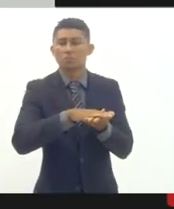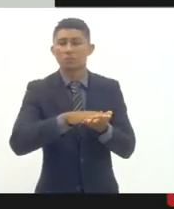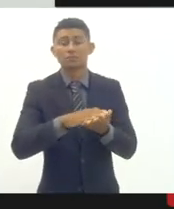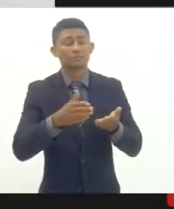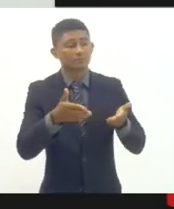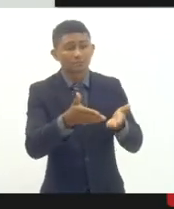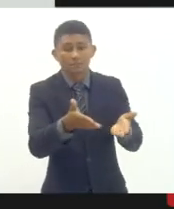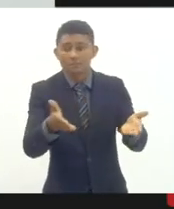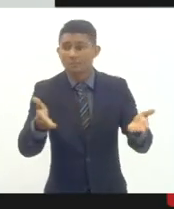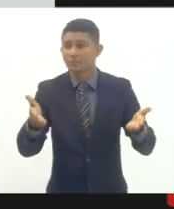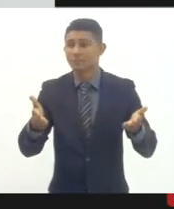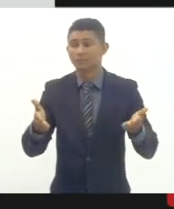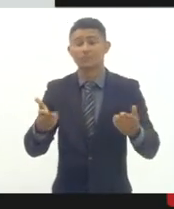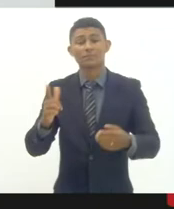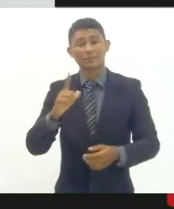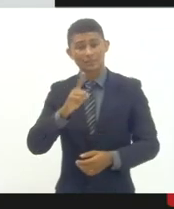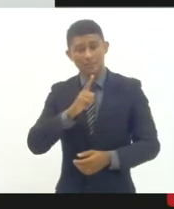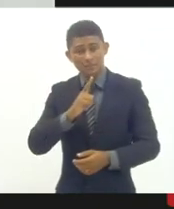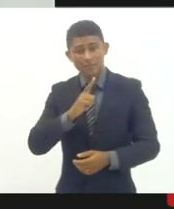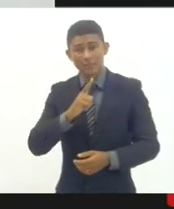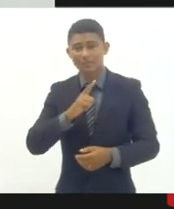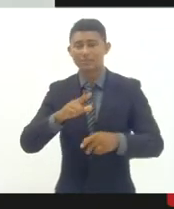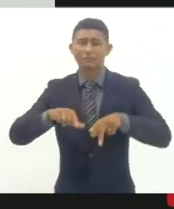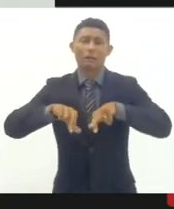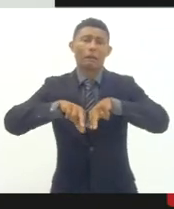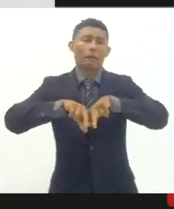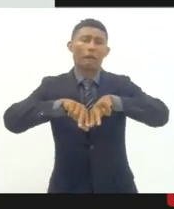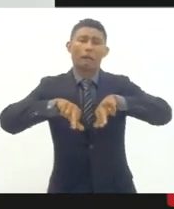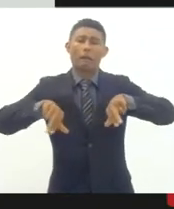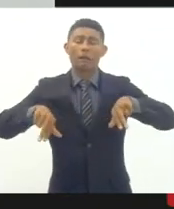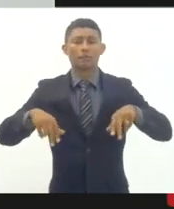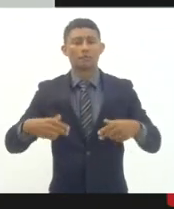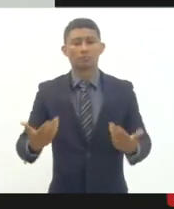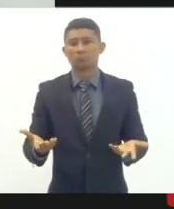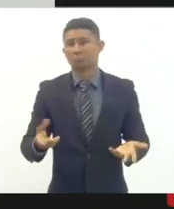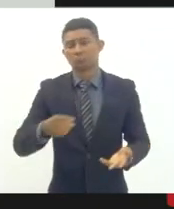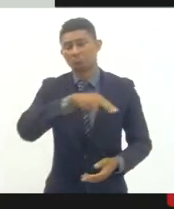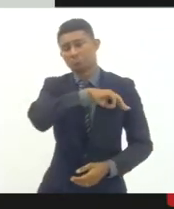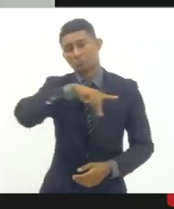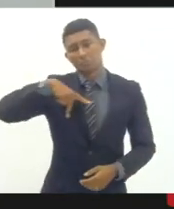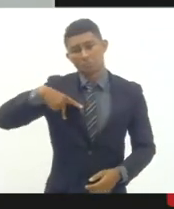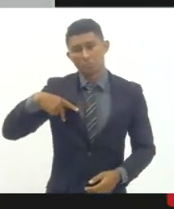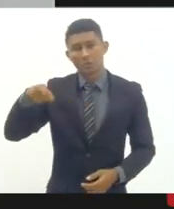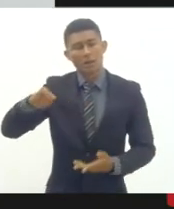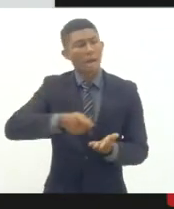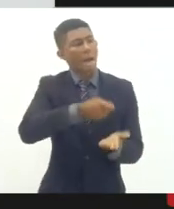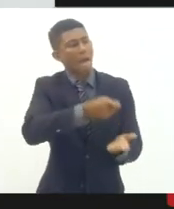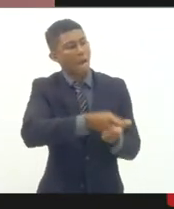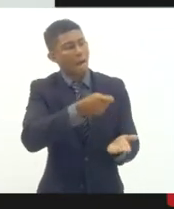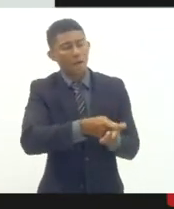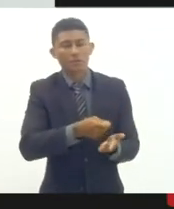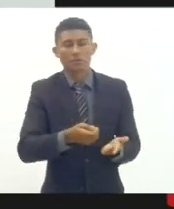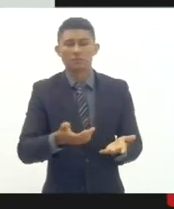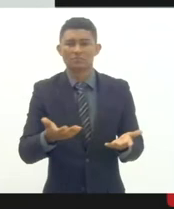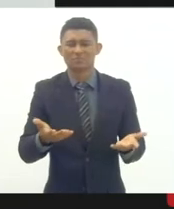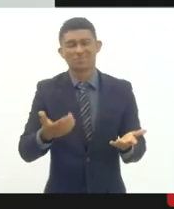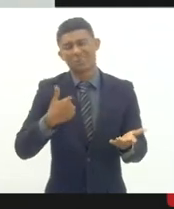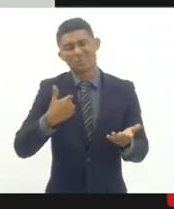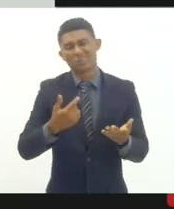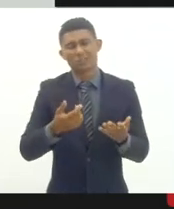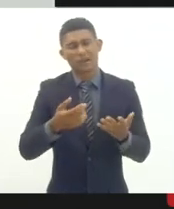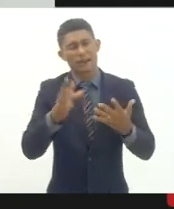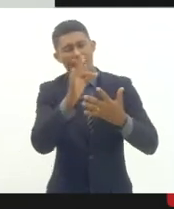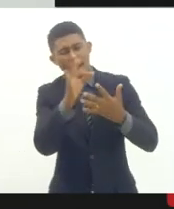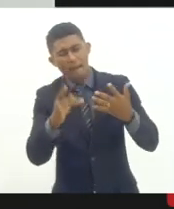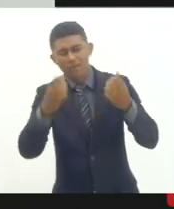monte de exigências do ministério público e etc não vamos estar citando aqui